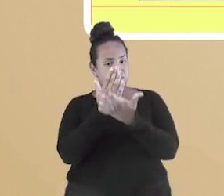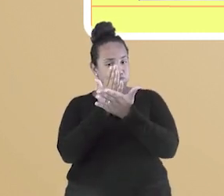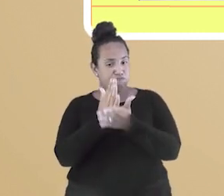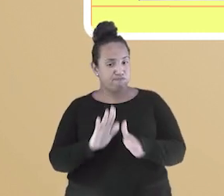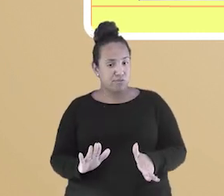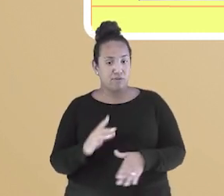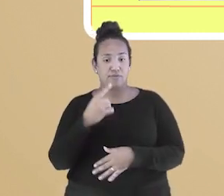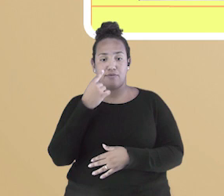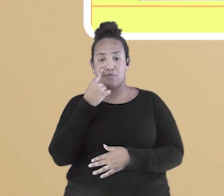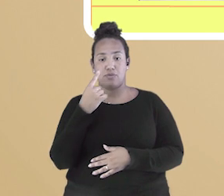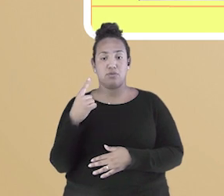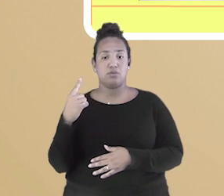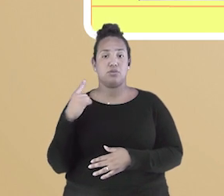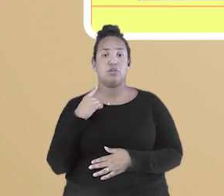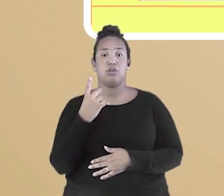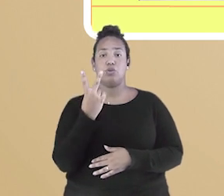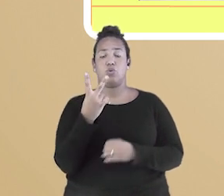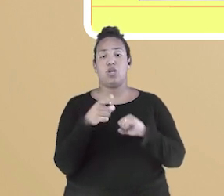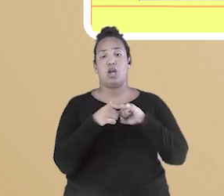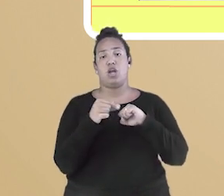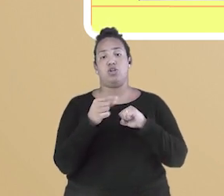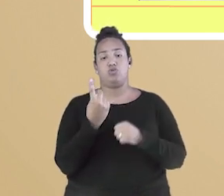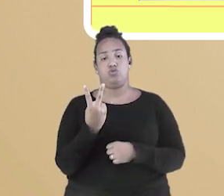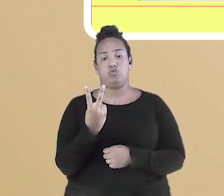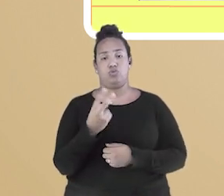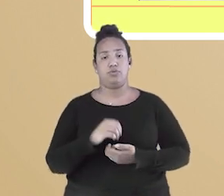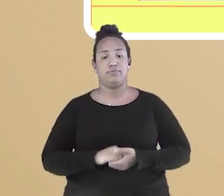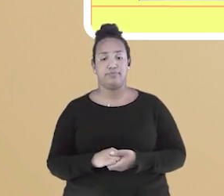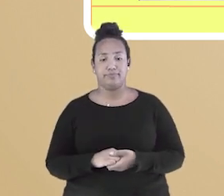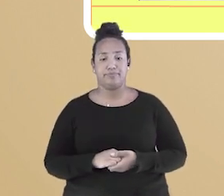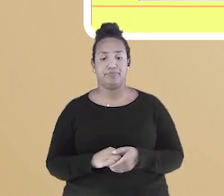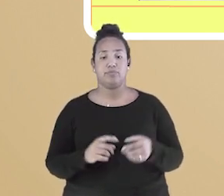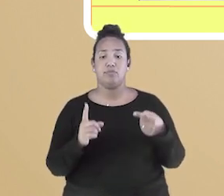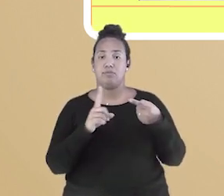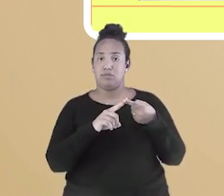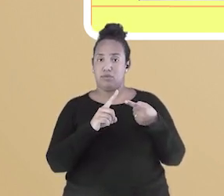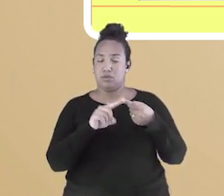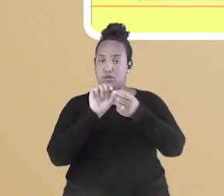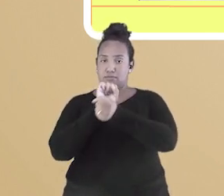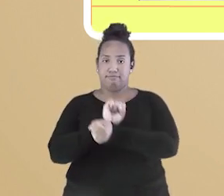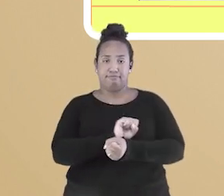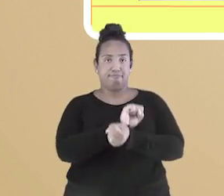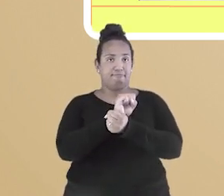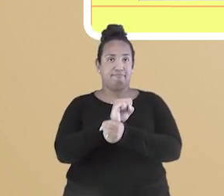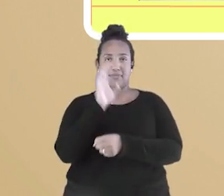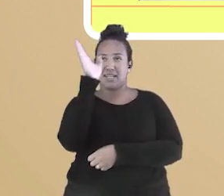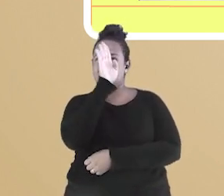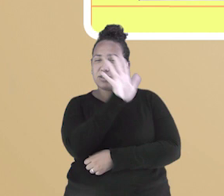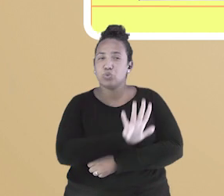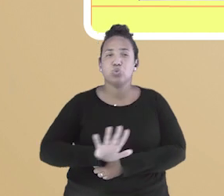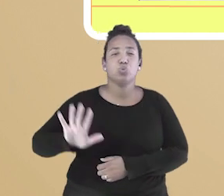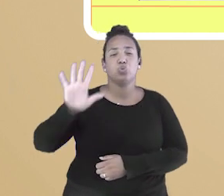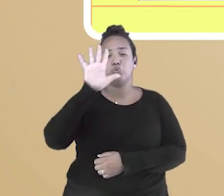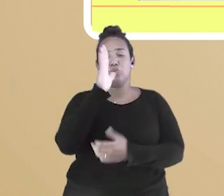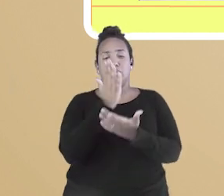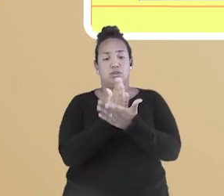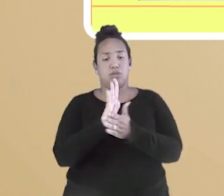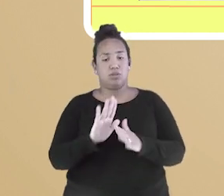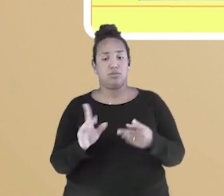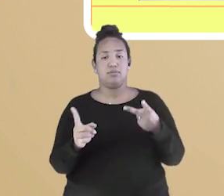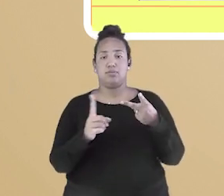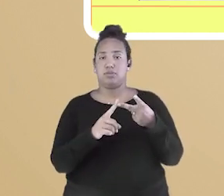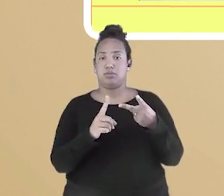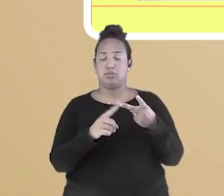dois artigos. O primeiro, que extinguiu a escravidão em todo o país. E o segundo, que anula as leis